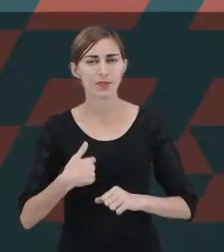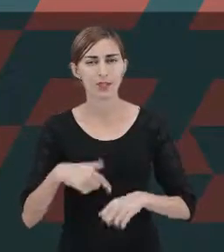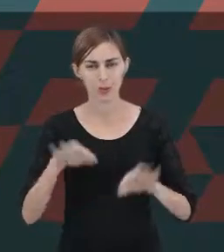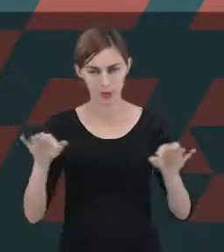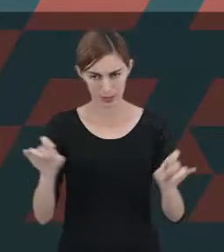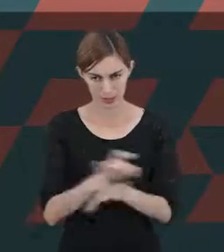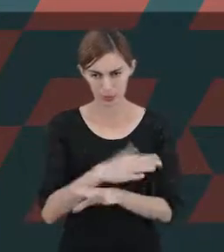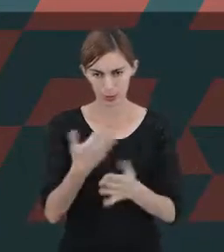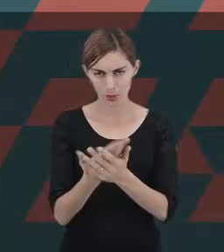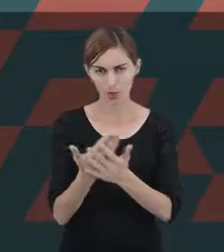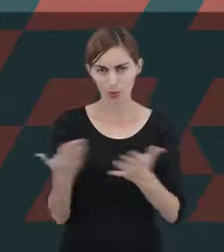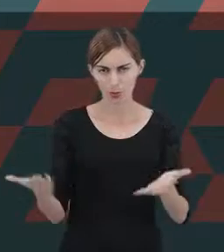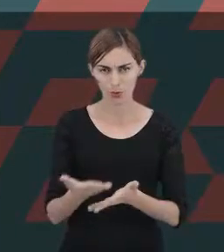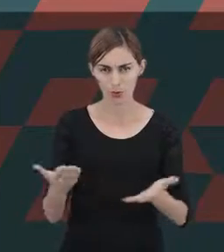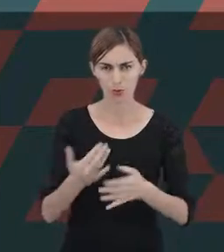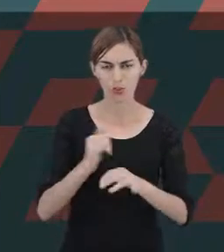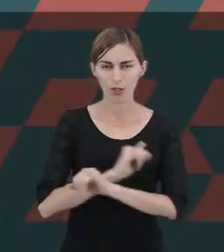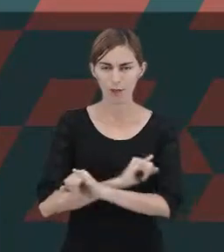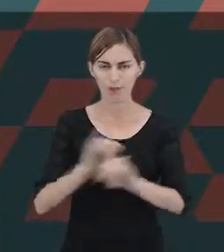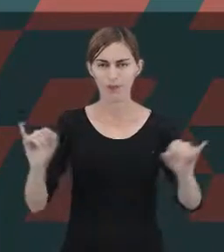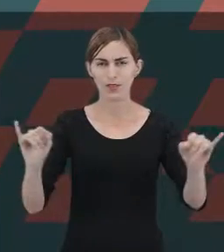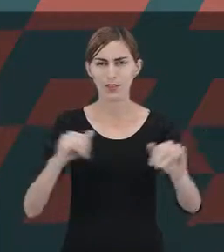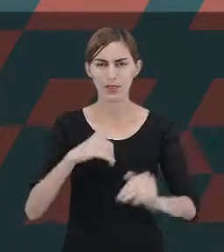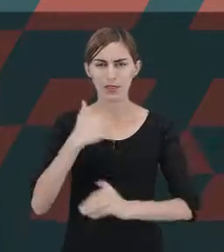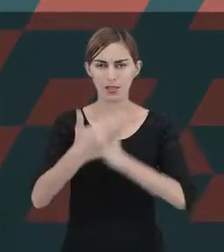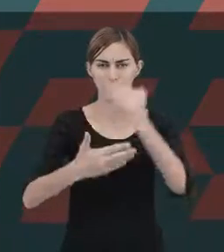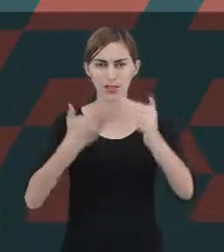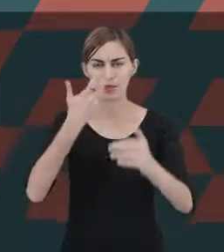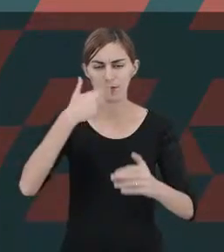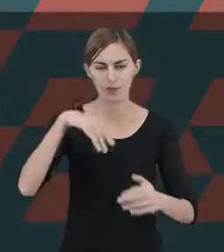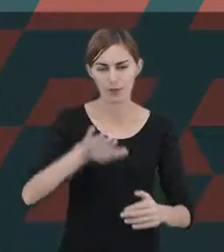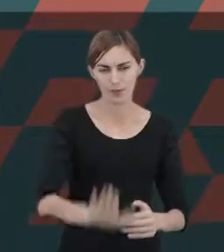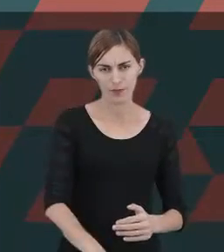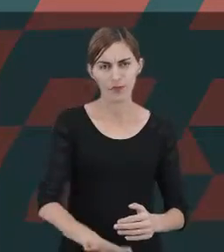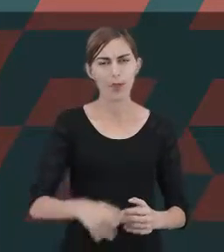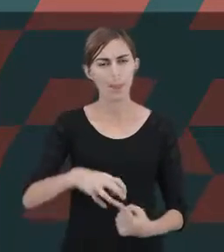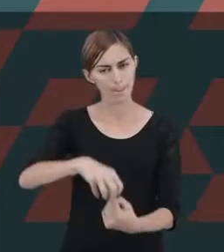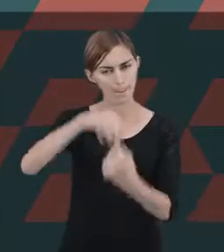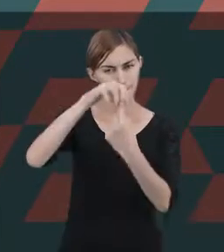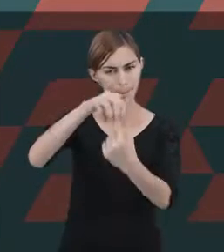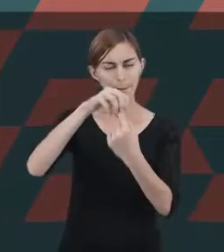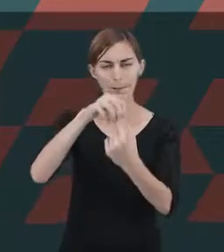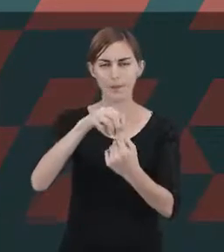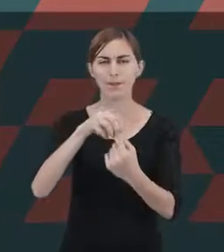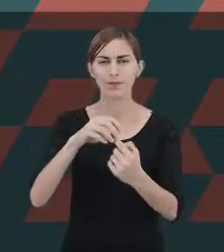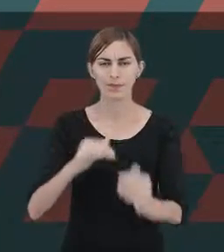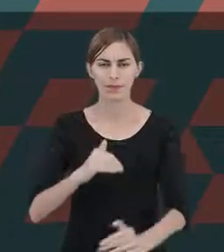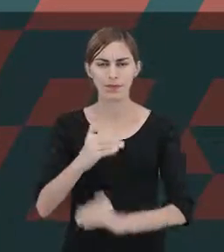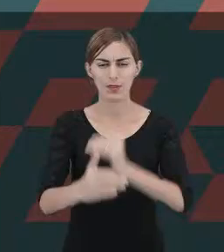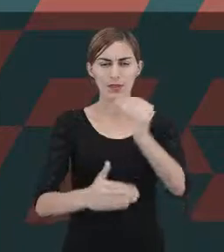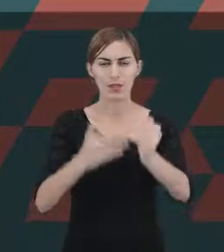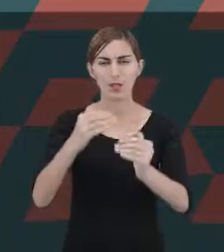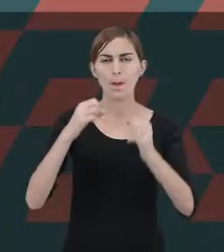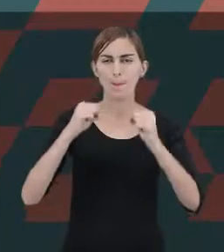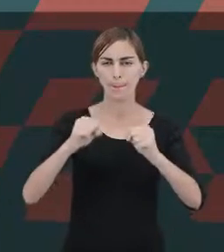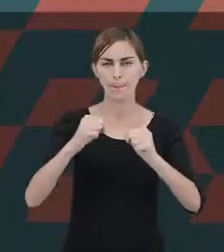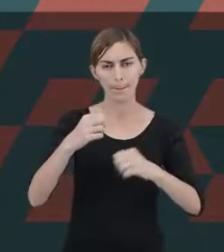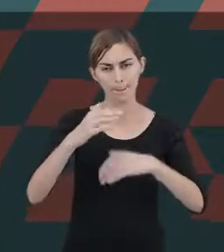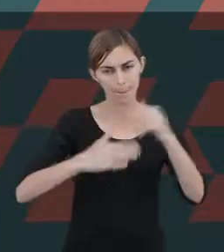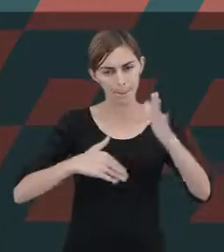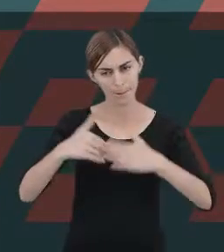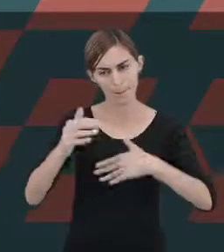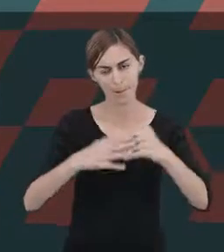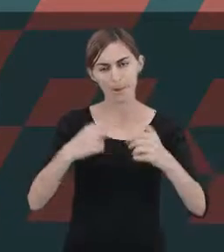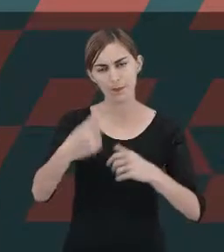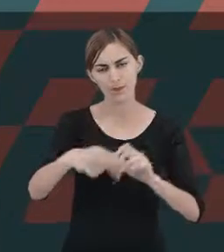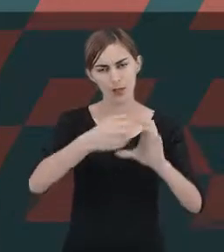de hoje informando que o desenvolvimento infantil é primordial para o desenvolvimento das potencialidades, dos